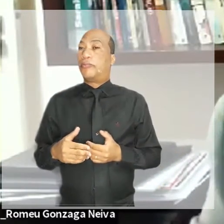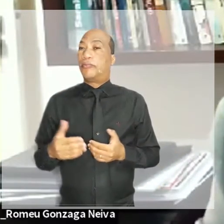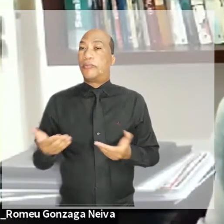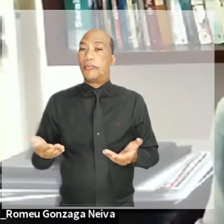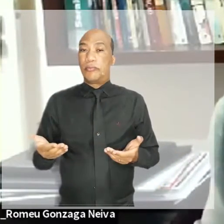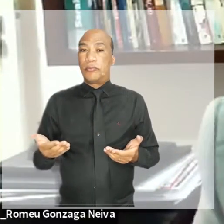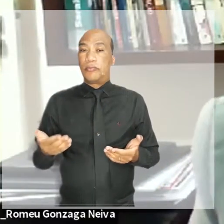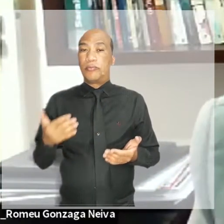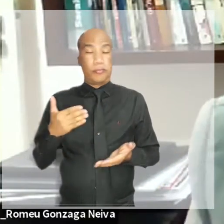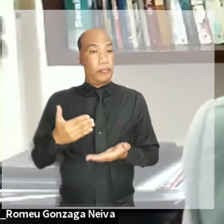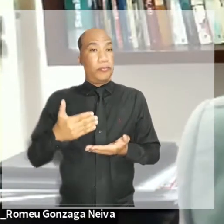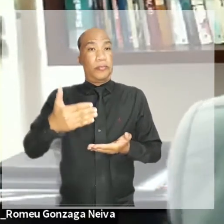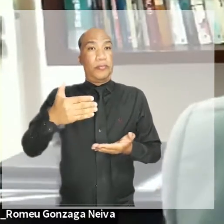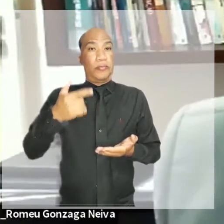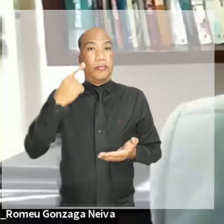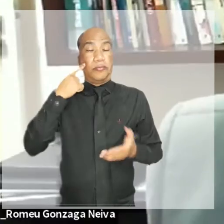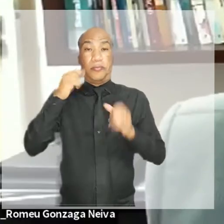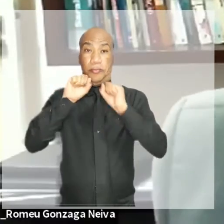deste seminário.